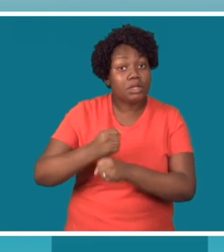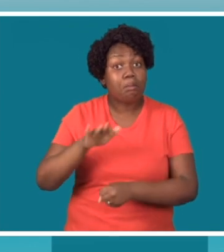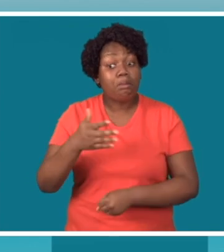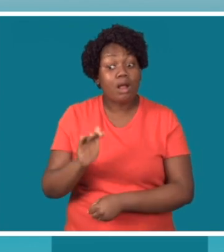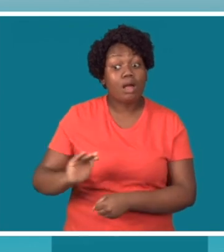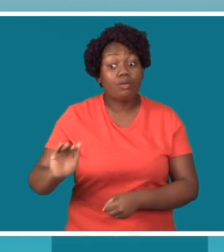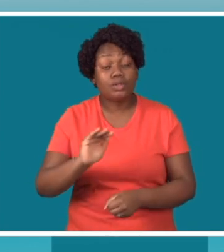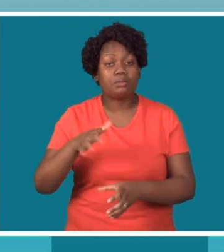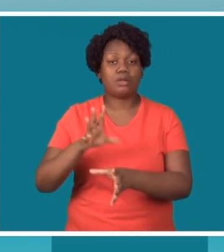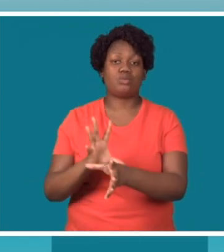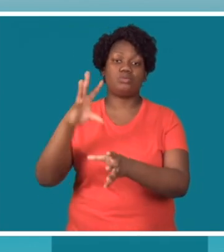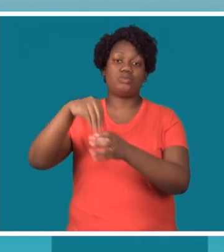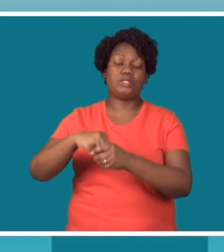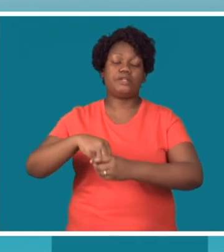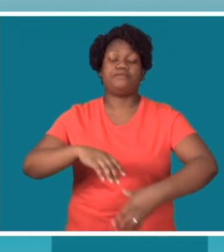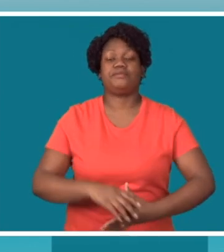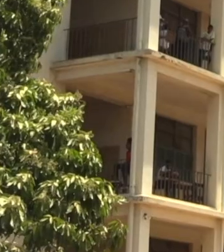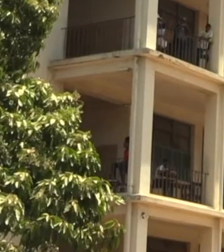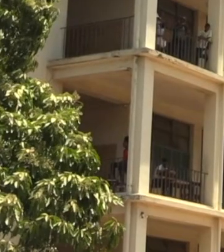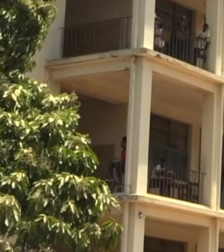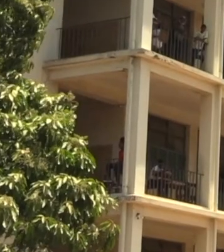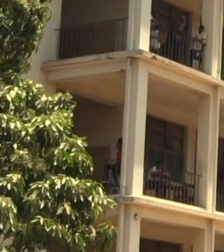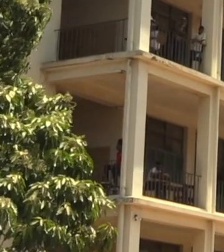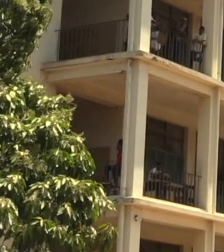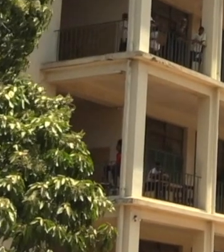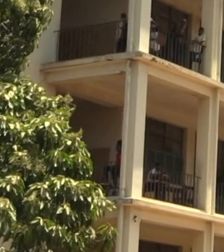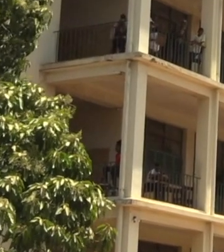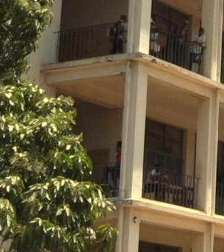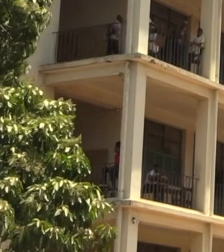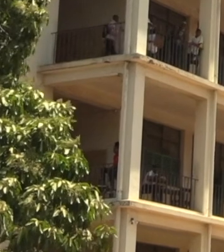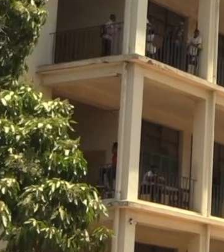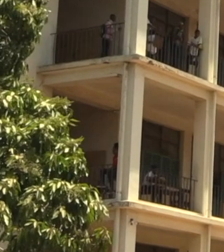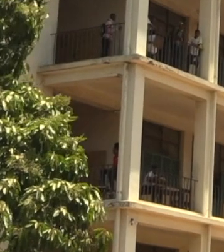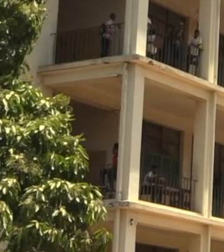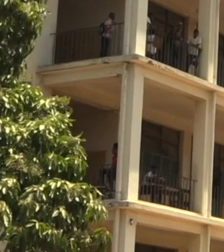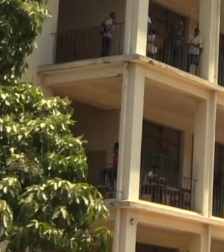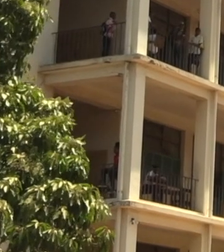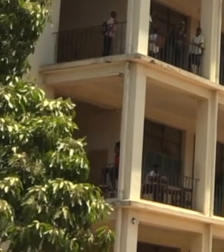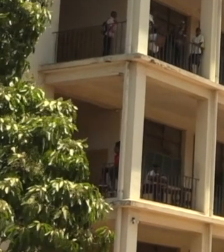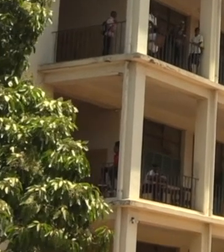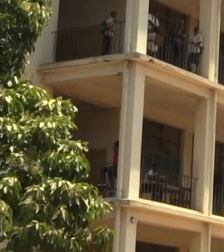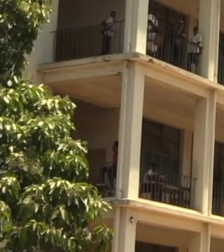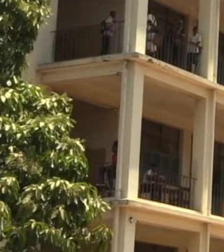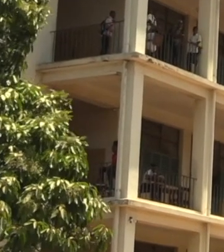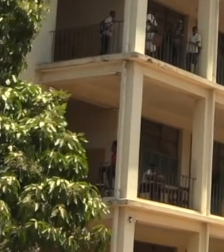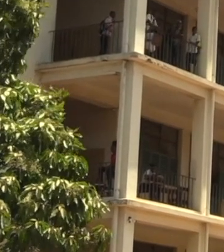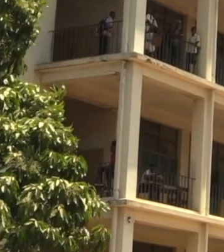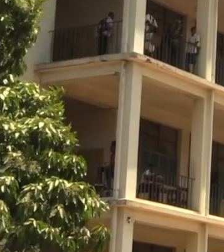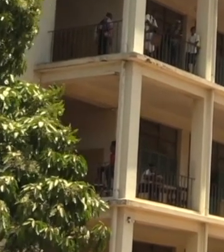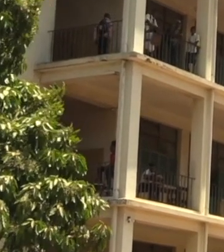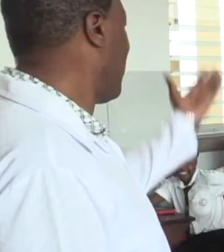rapariga com deficiência no acesso à educação em Moçambique. Infraestruturas inclusivas de professores